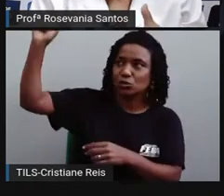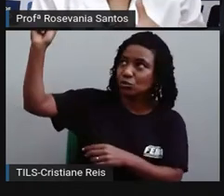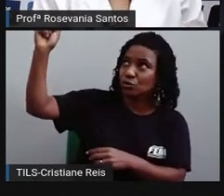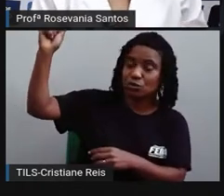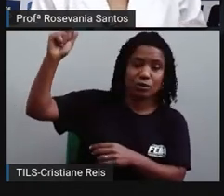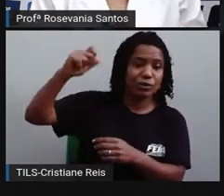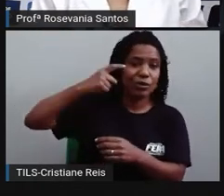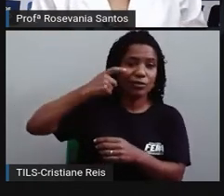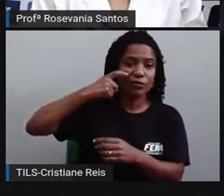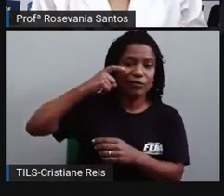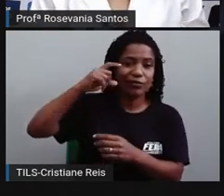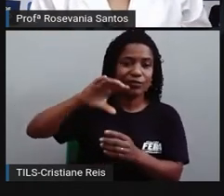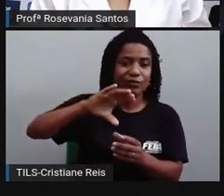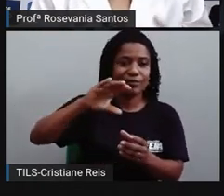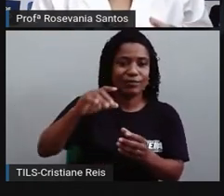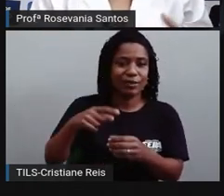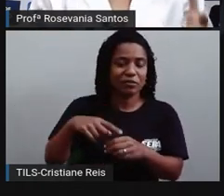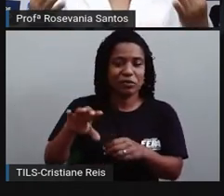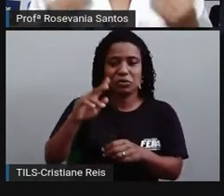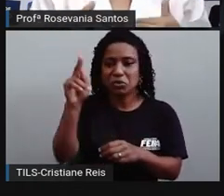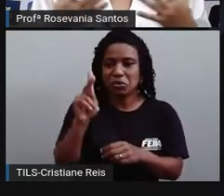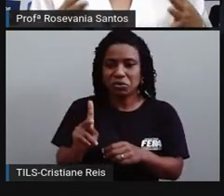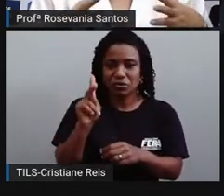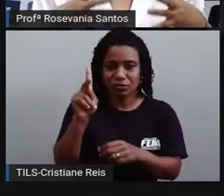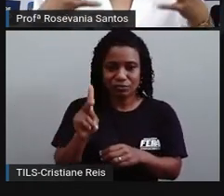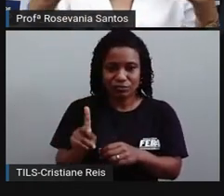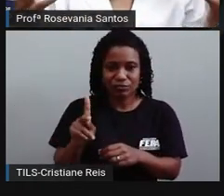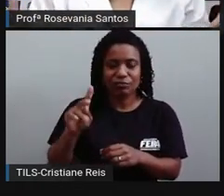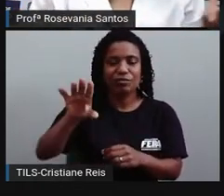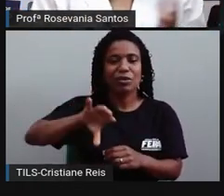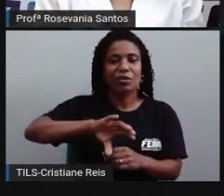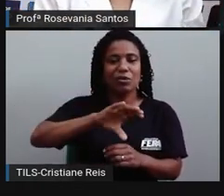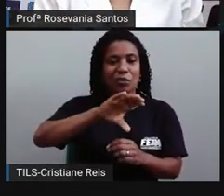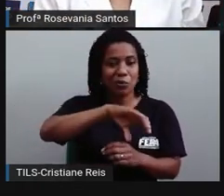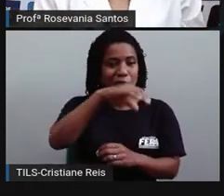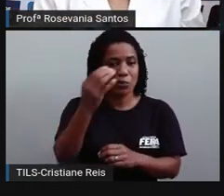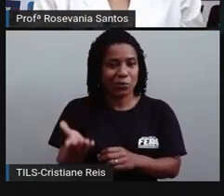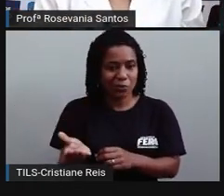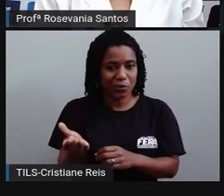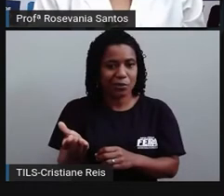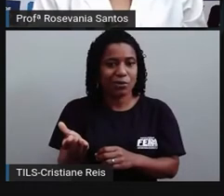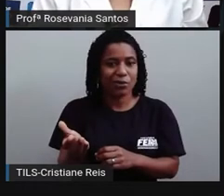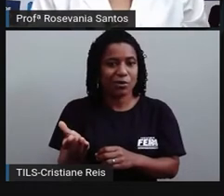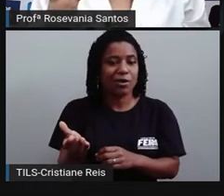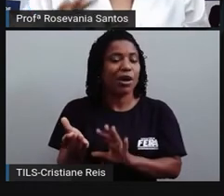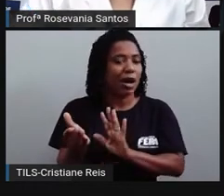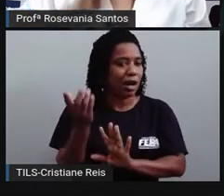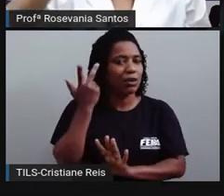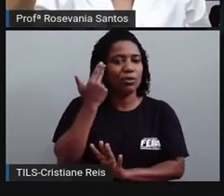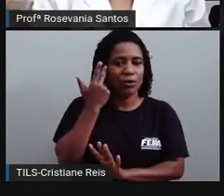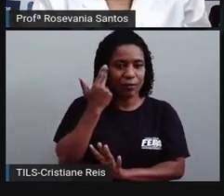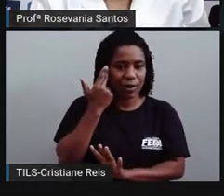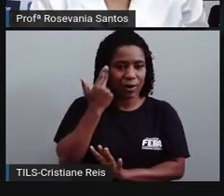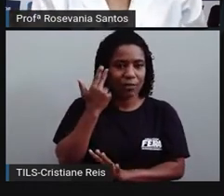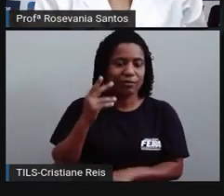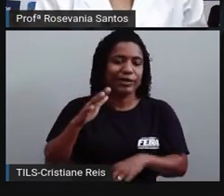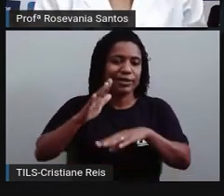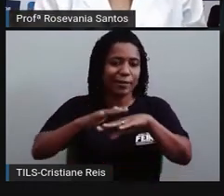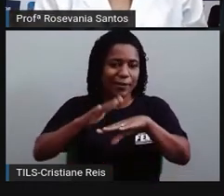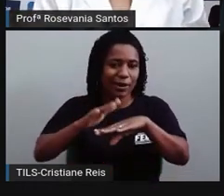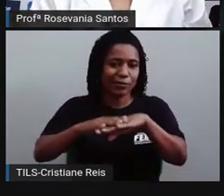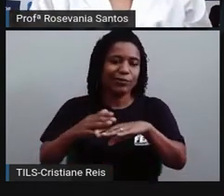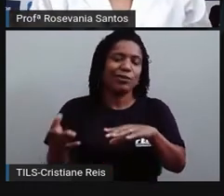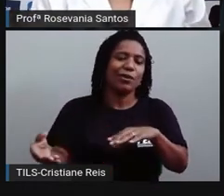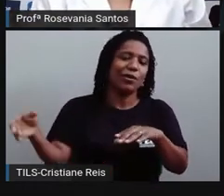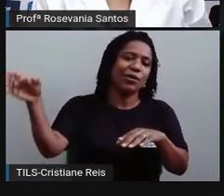virava, né? Sozinho, que deu uma melhorada, sim. Mas, antes, os primeiros que eram a gente, que tinha que